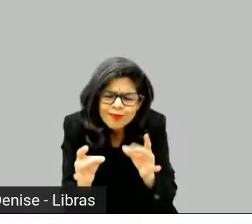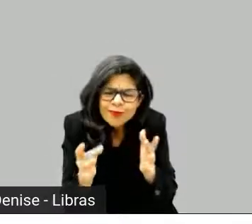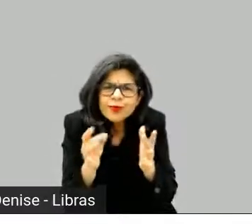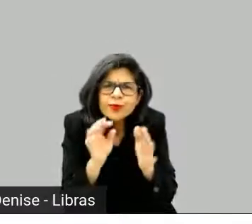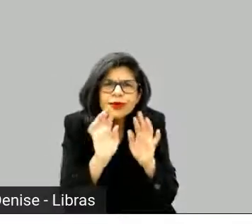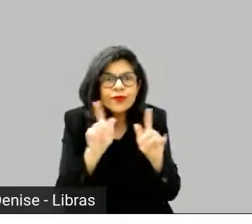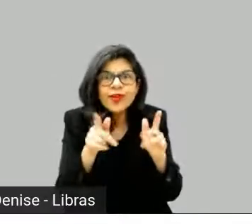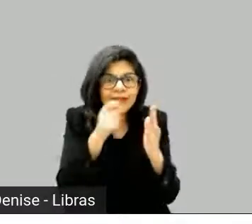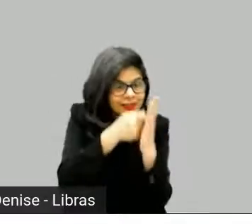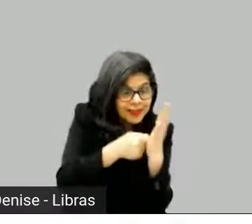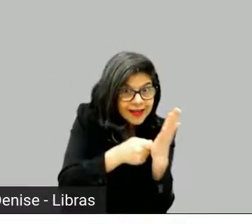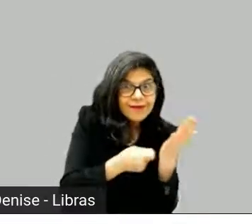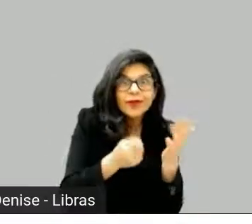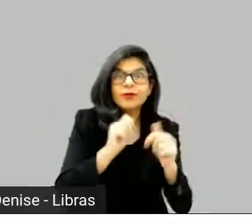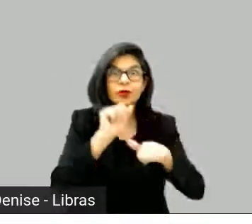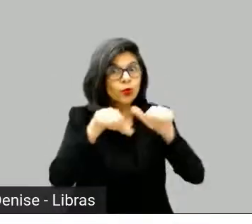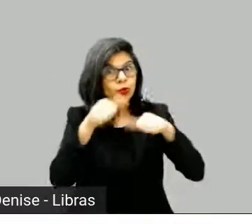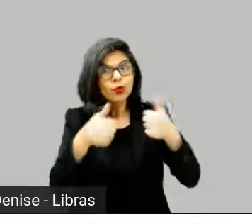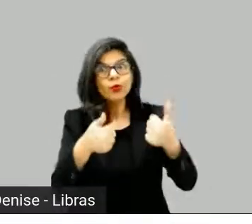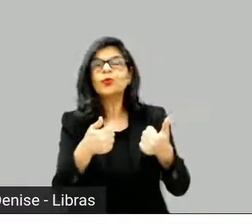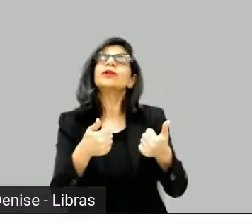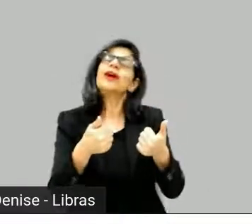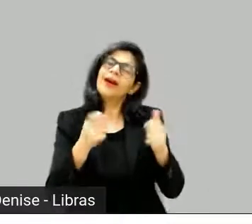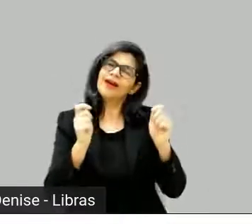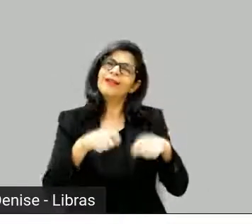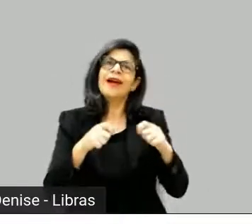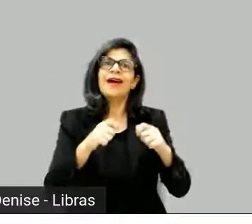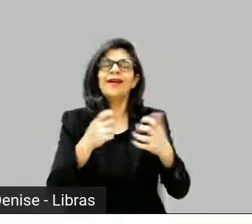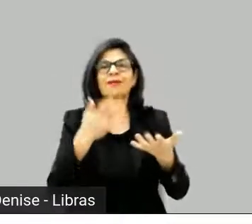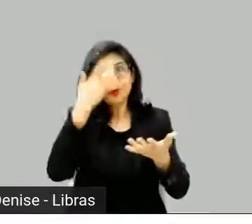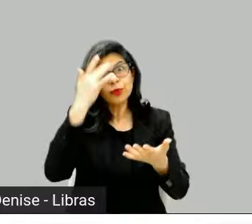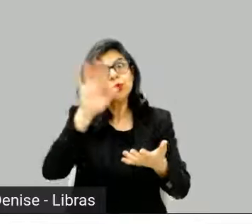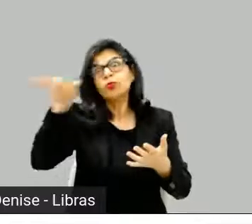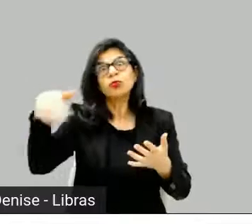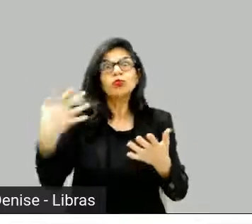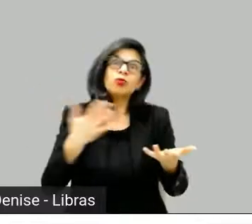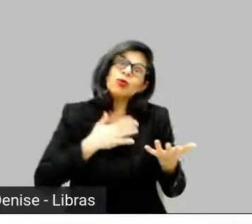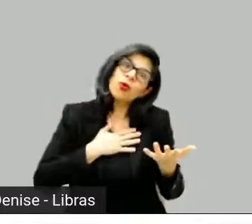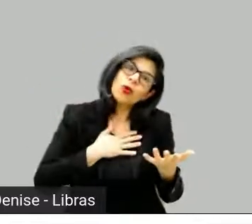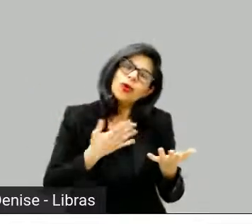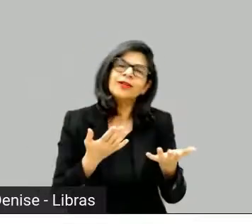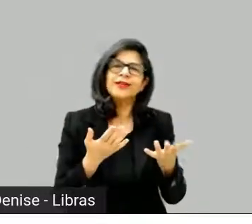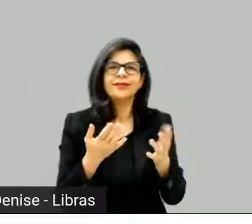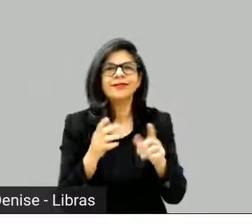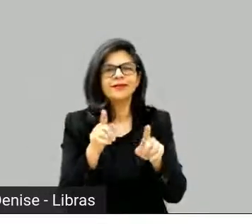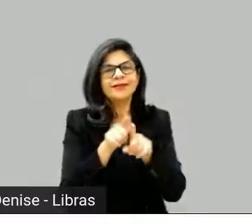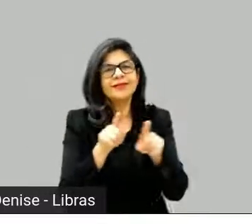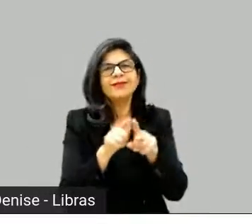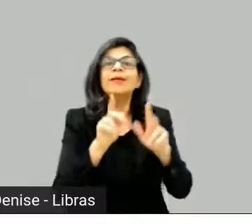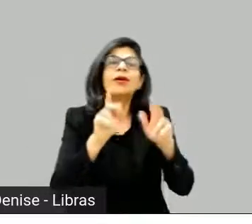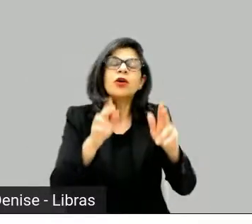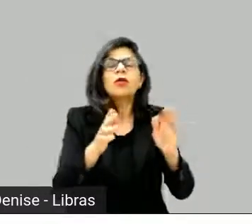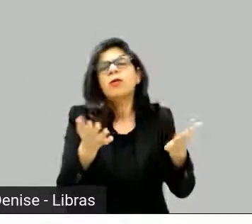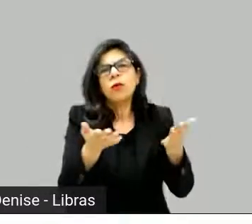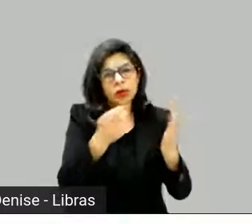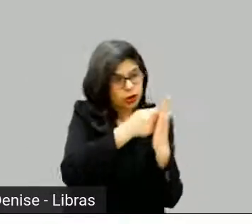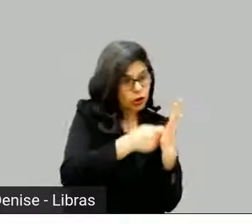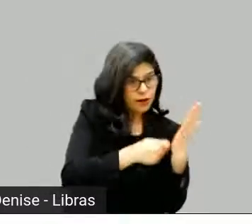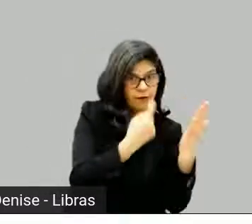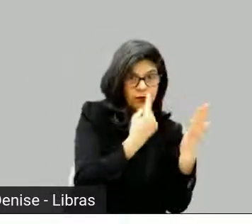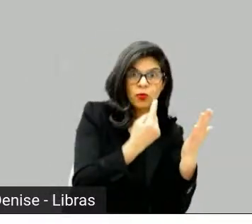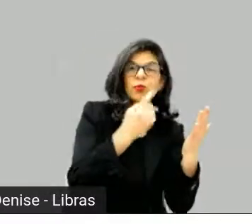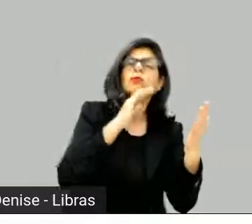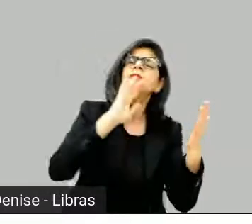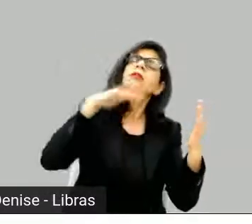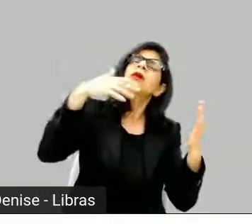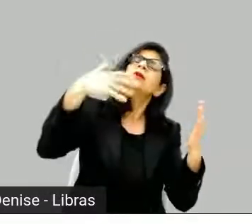você às vezes tem que deixar aquele projeto um pouco ali, tá, eu fiz agora, aí você vai pegar depois de um tempo, vai olhar de novo para ele, né, para